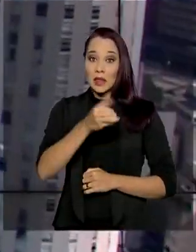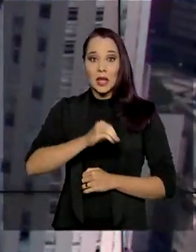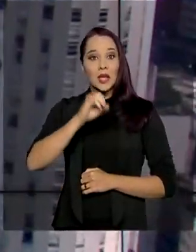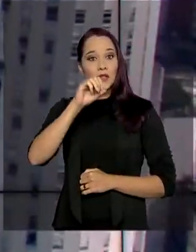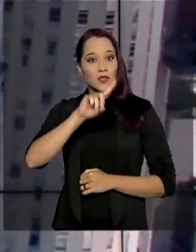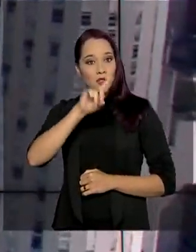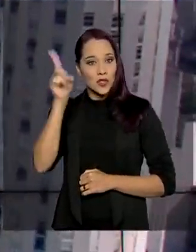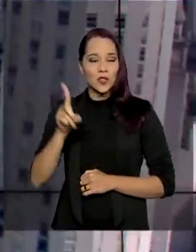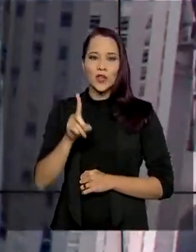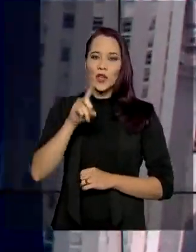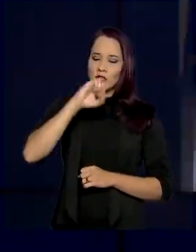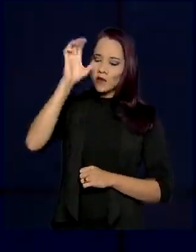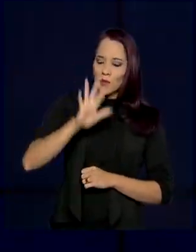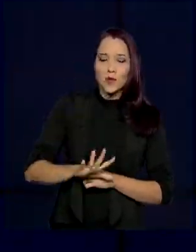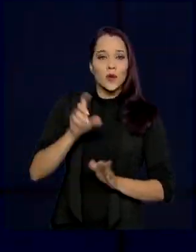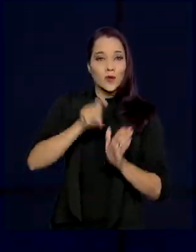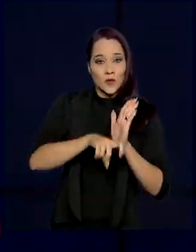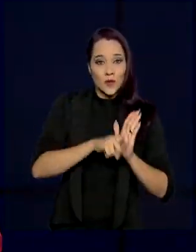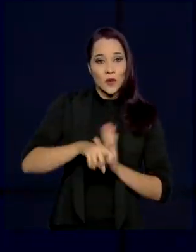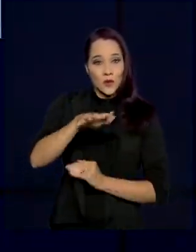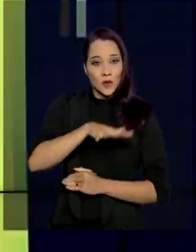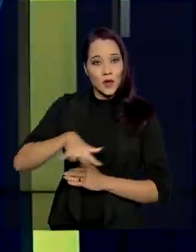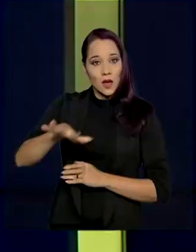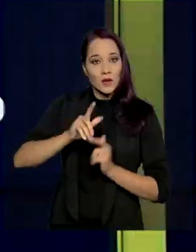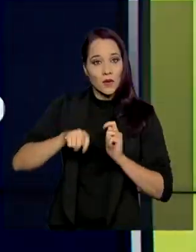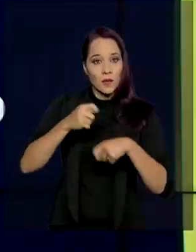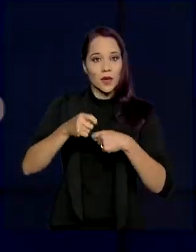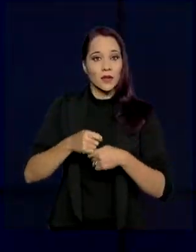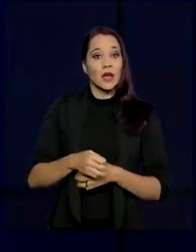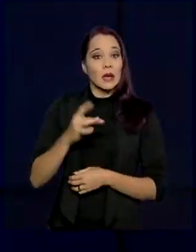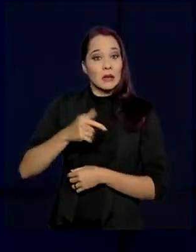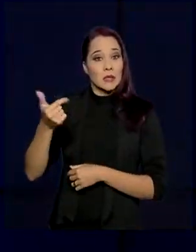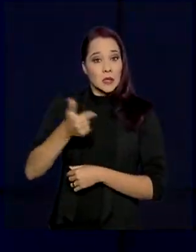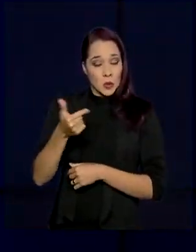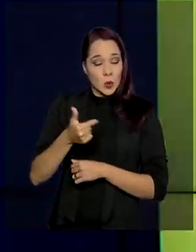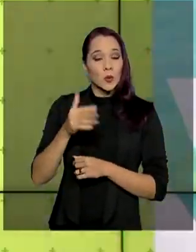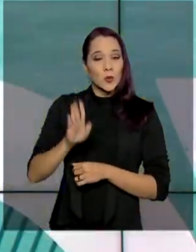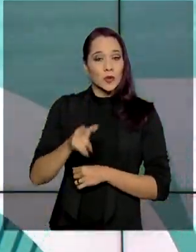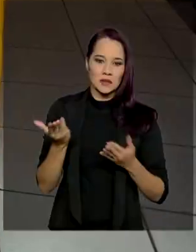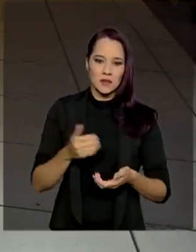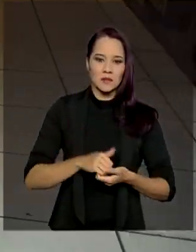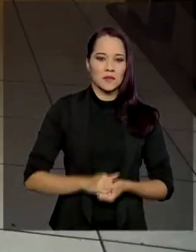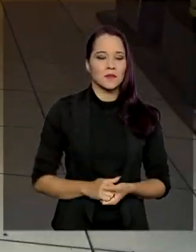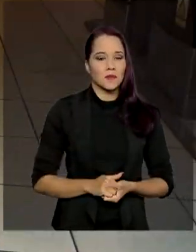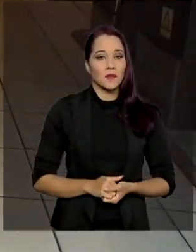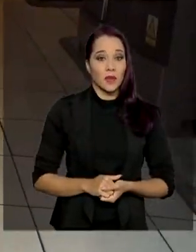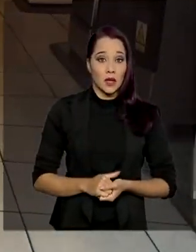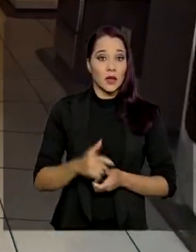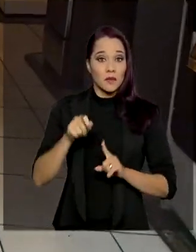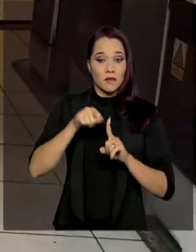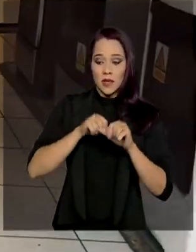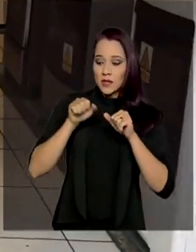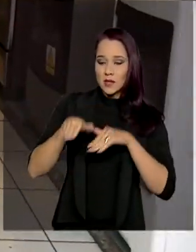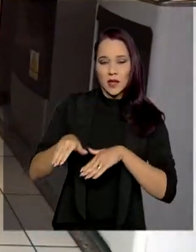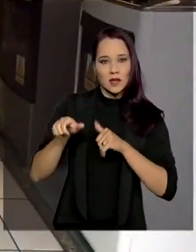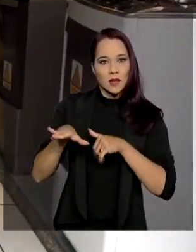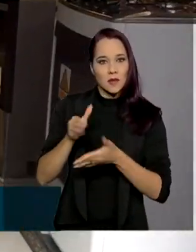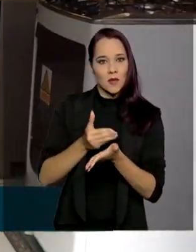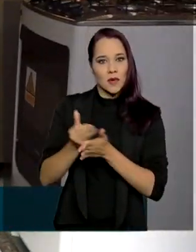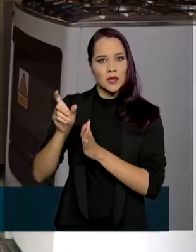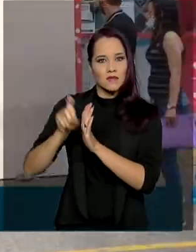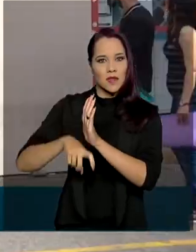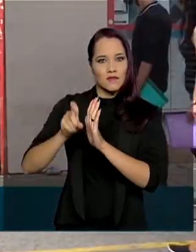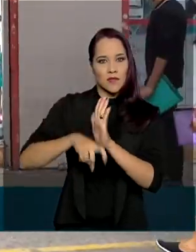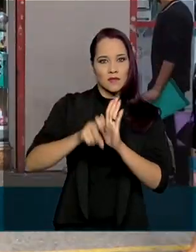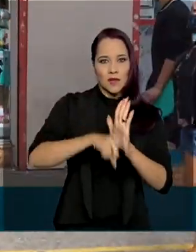descontos no comércio varejista. Esta é a segunda edição do evento que é promovido pelo governo federal. Setembro começa com descontos